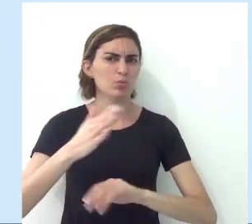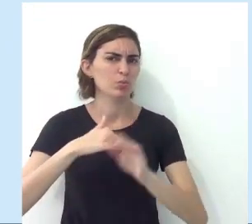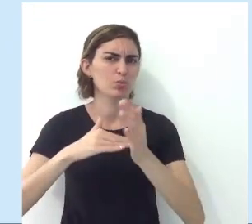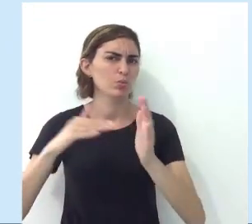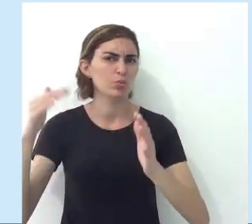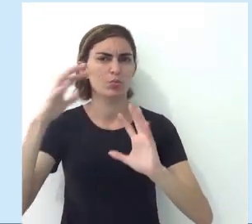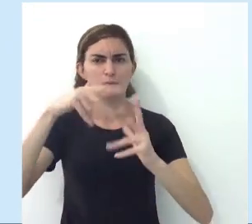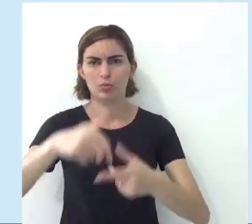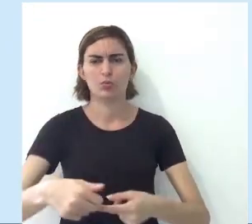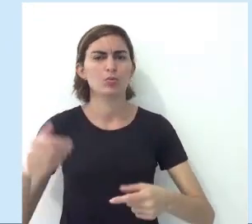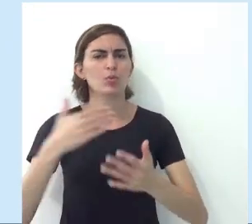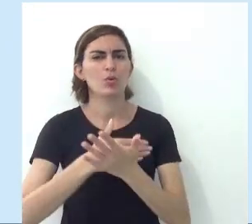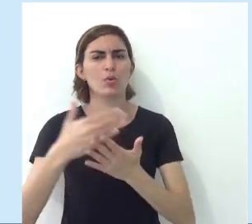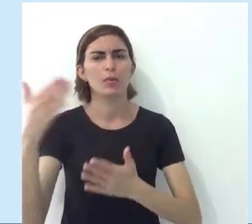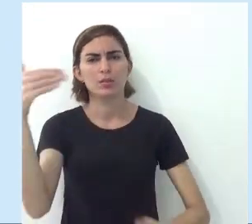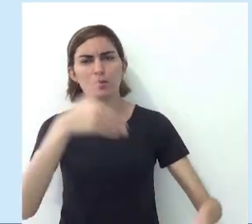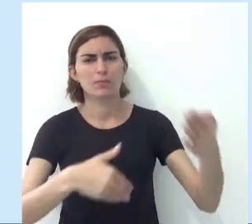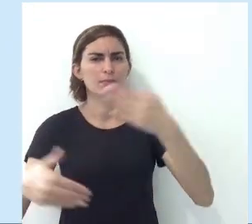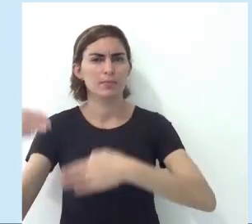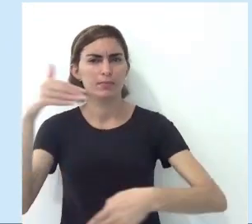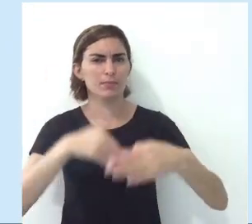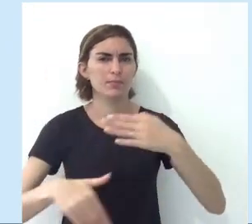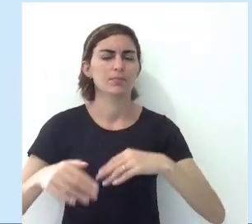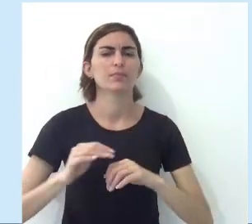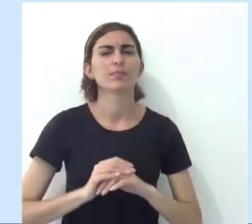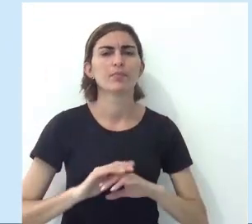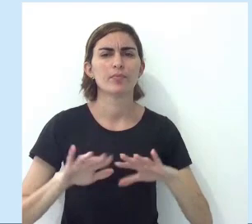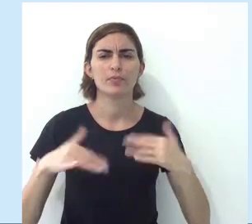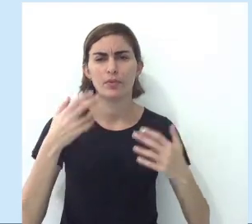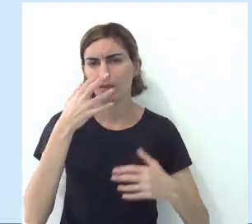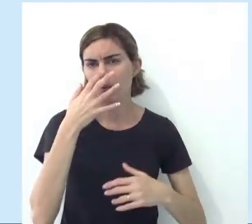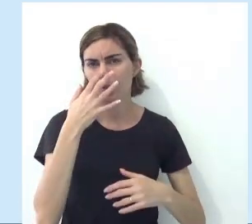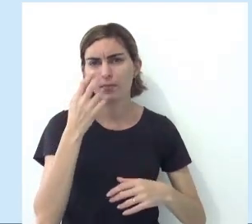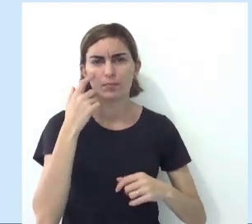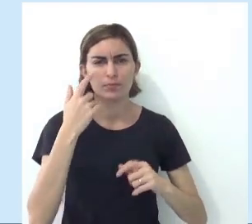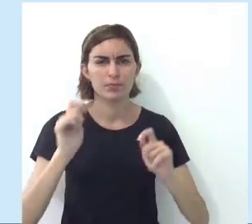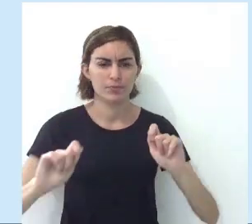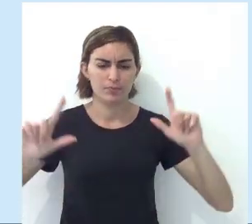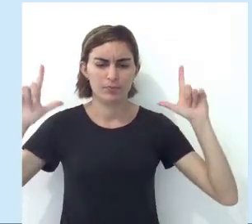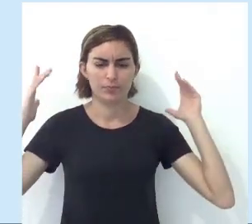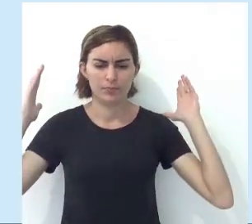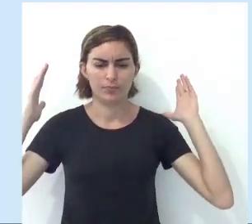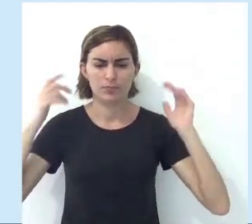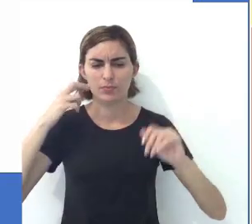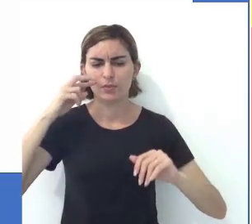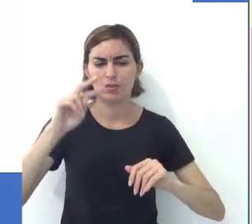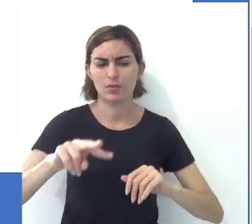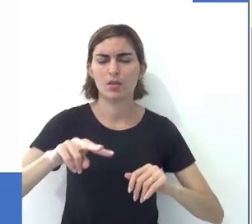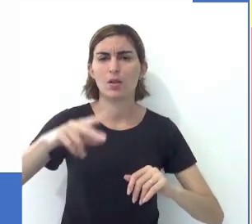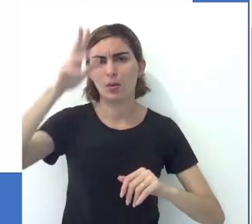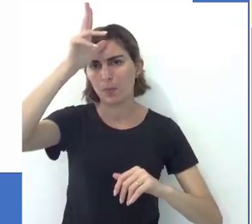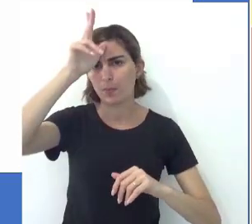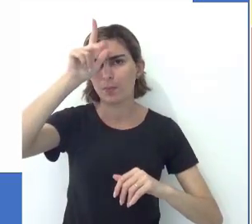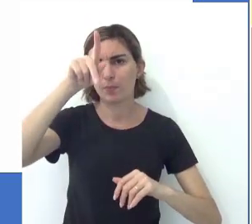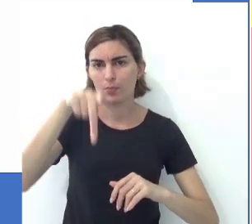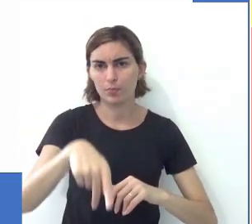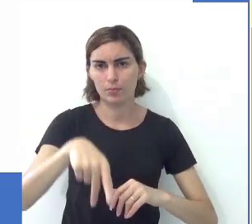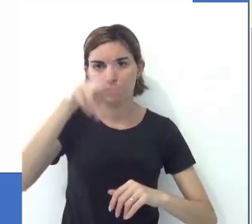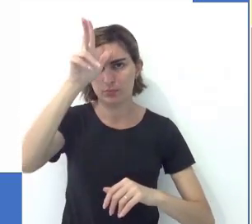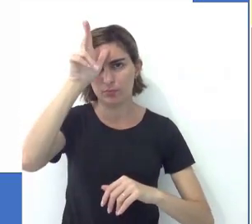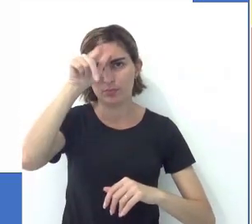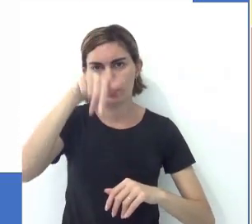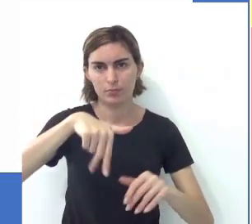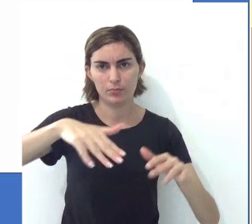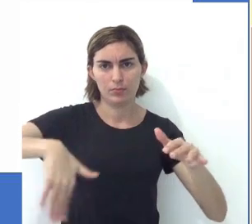mundo começam a participar desse litoral nordestino, tá? É, observa agora na imagem. Você vê aí a praia de Porto de